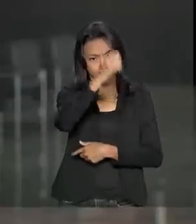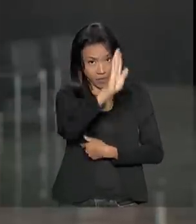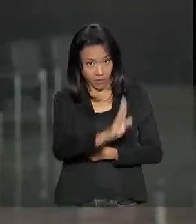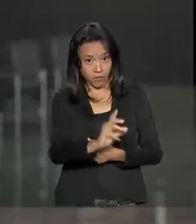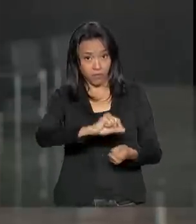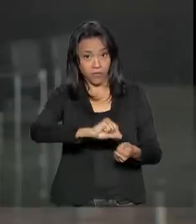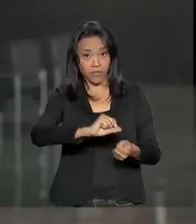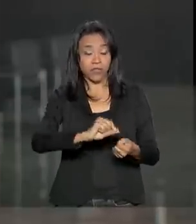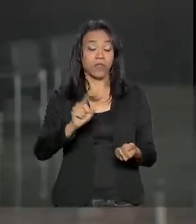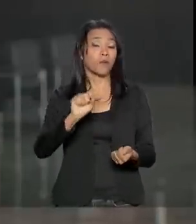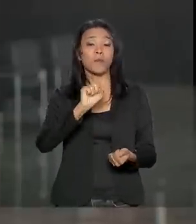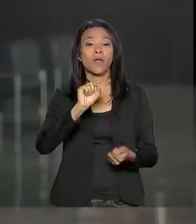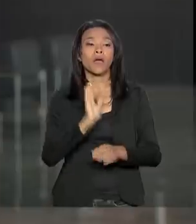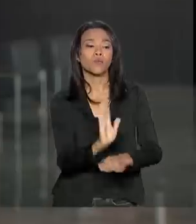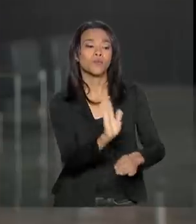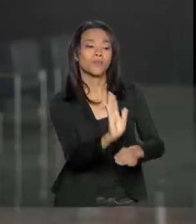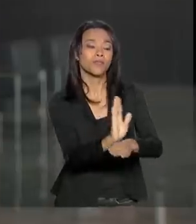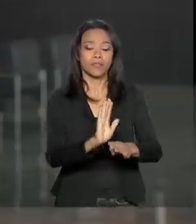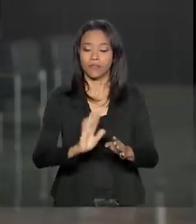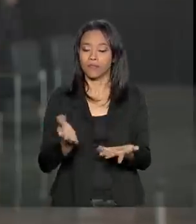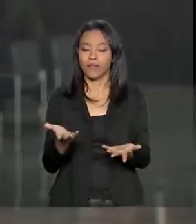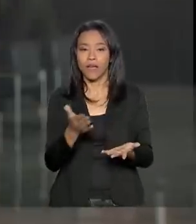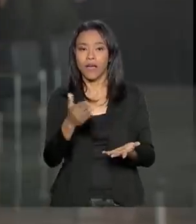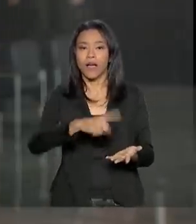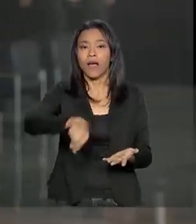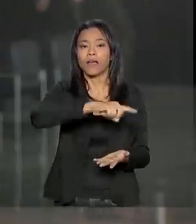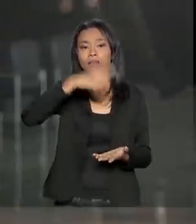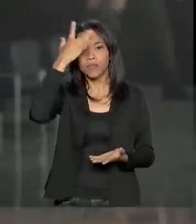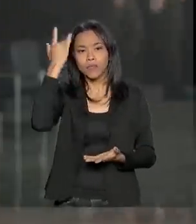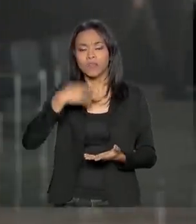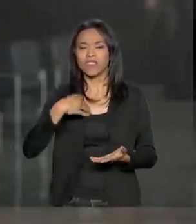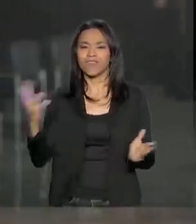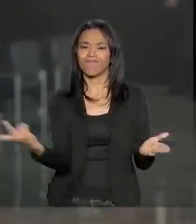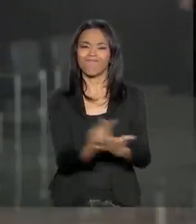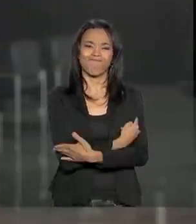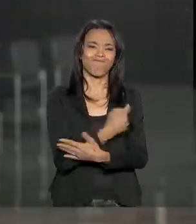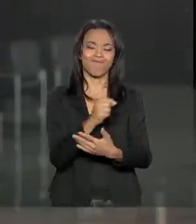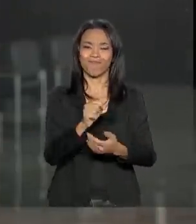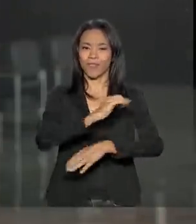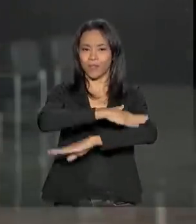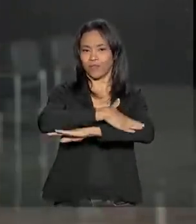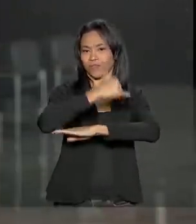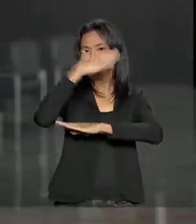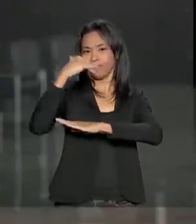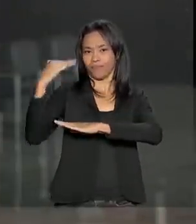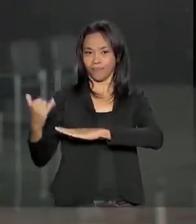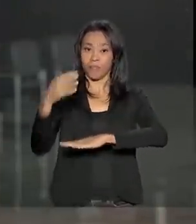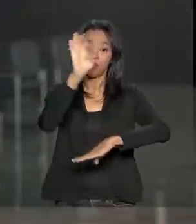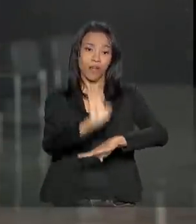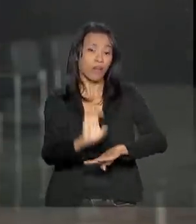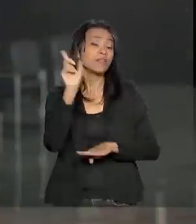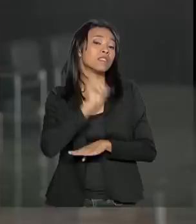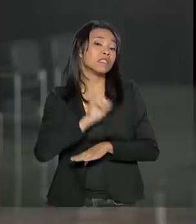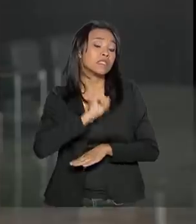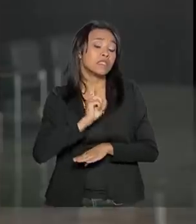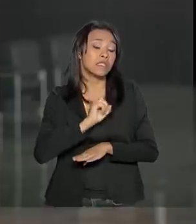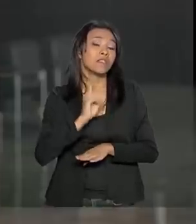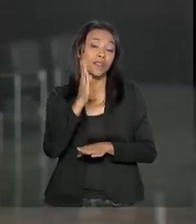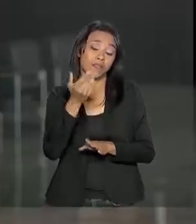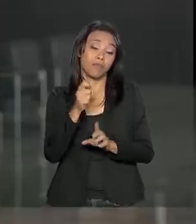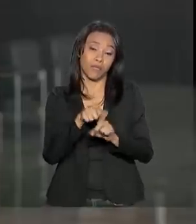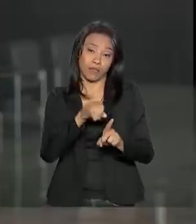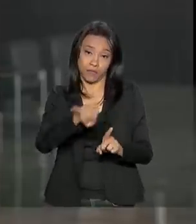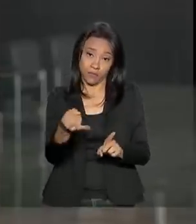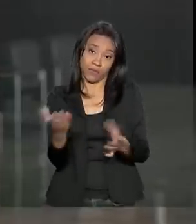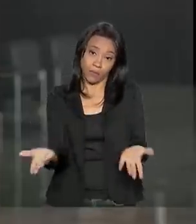com as vítimas no salvamento das vítimas do rompimento da barragem de Brumadinho, em Minas Gerais, no início do ano.